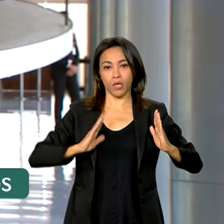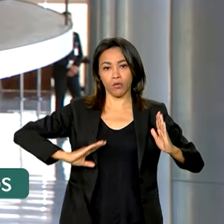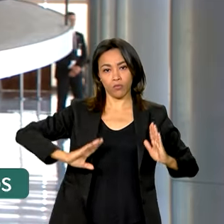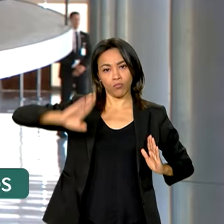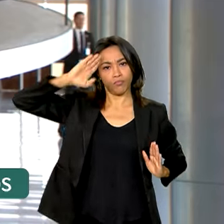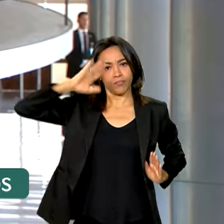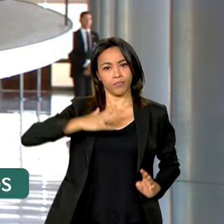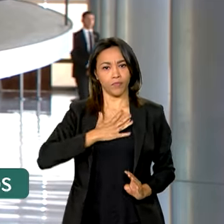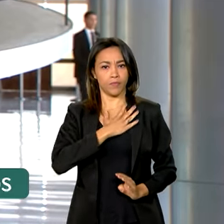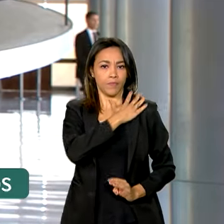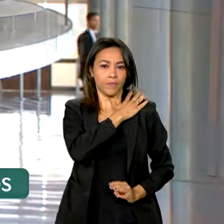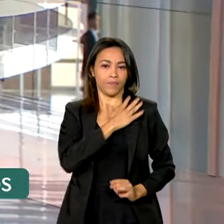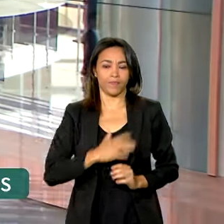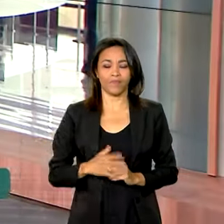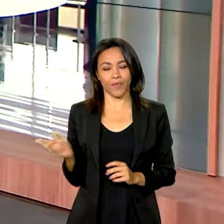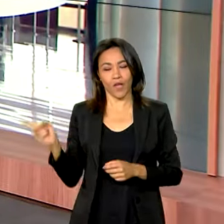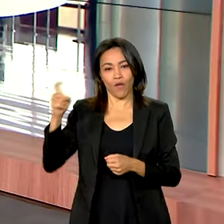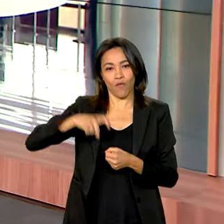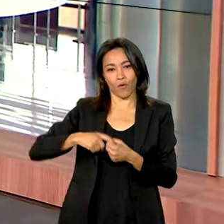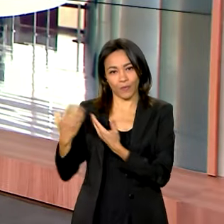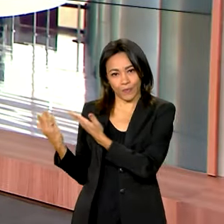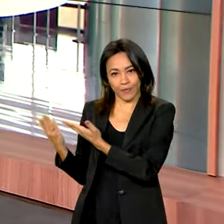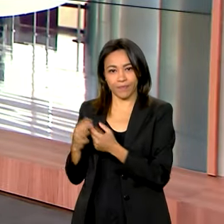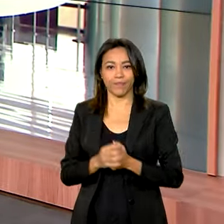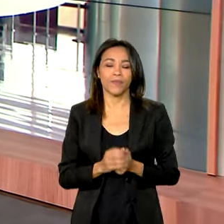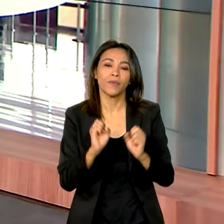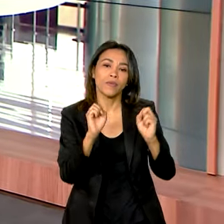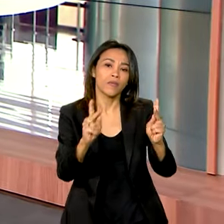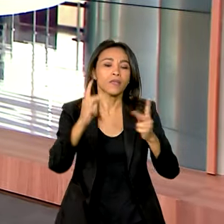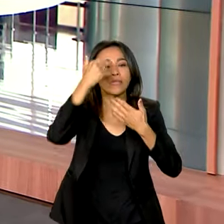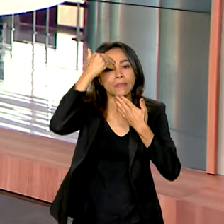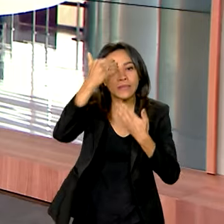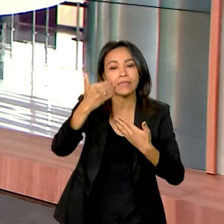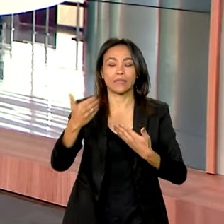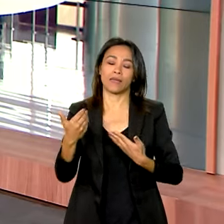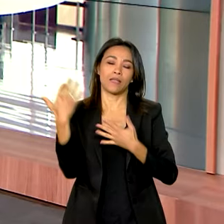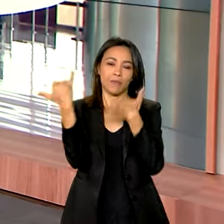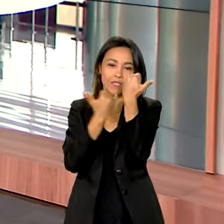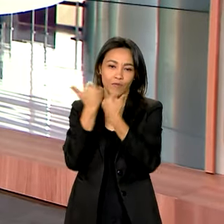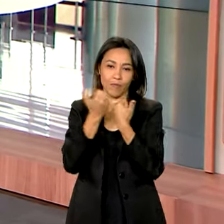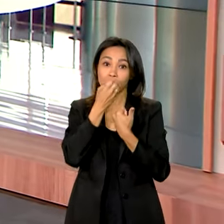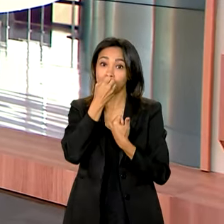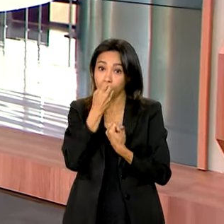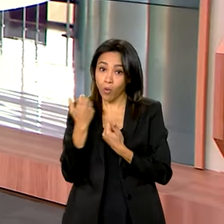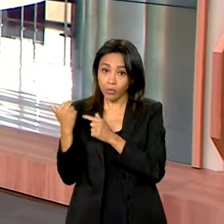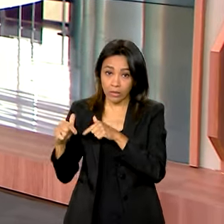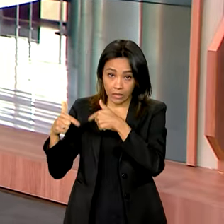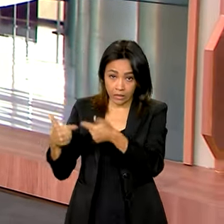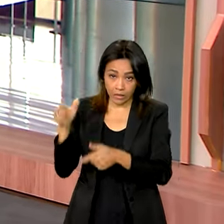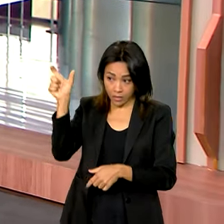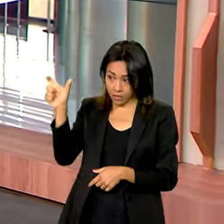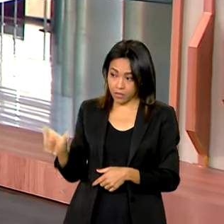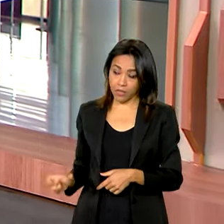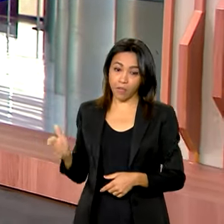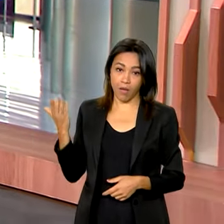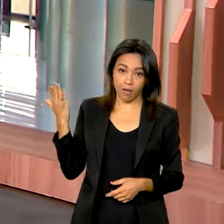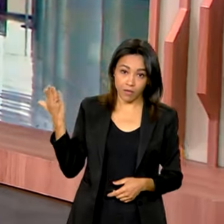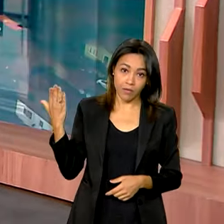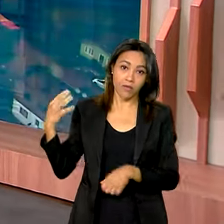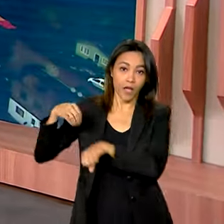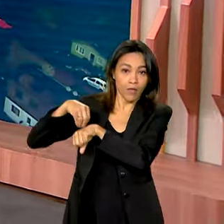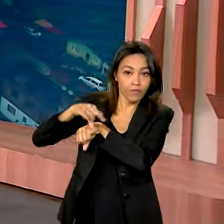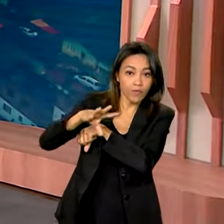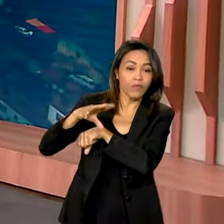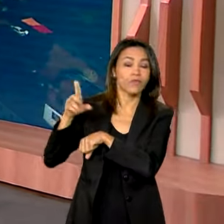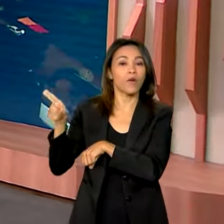militar. Vanessa, volto com você. Ok, Jéssica. Obrigada pelas informações. Bom trabalho para vocês. Informações aí de Jéssica Gonçalves,